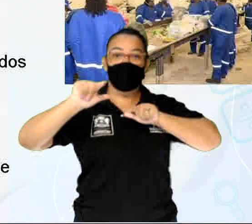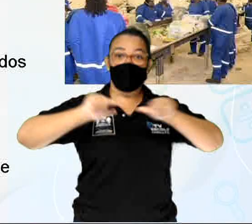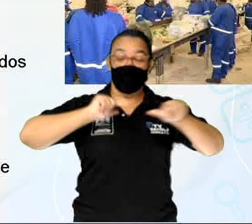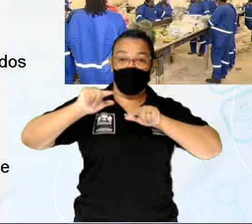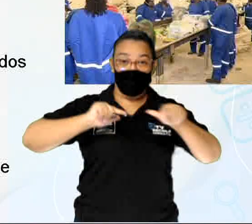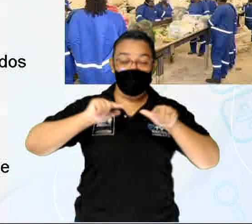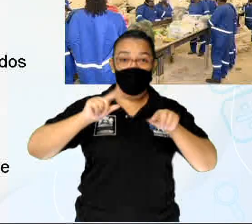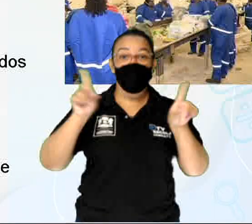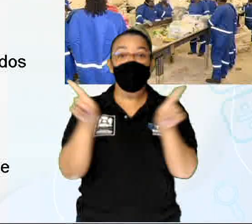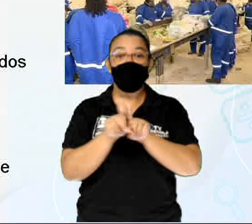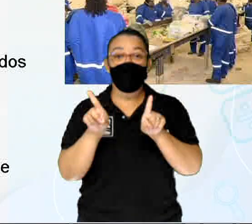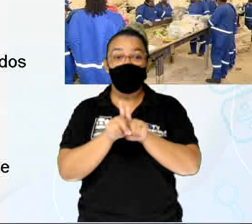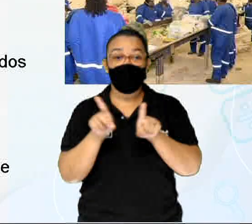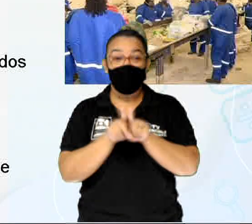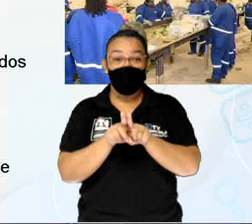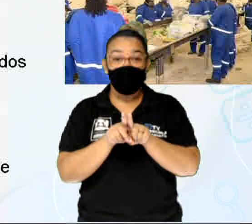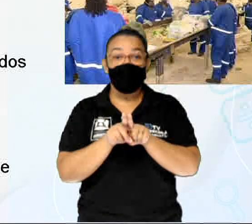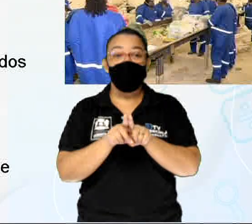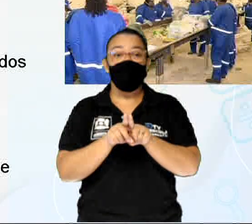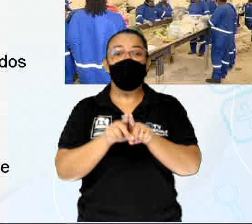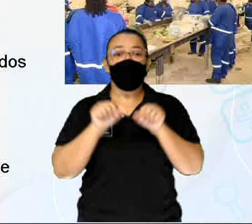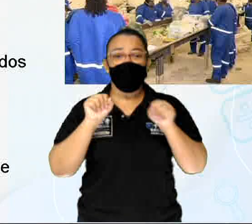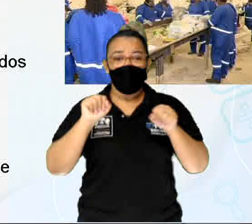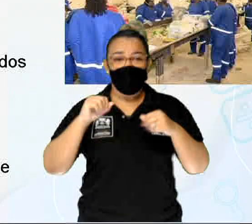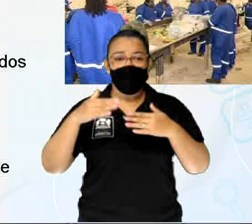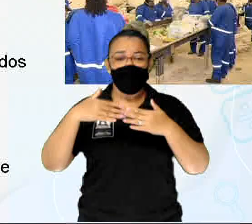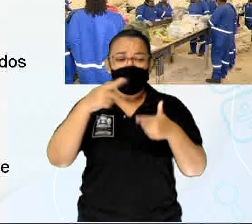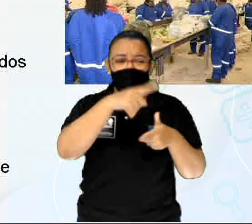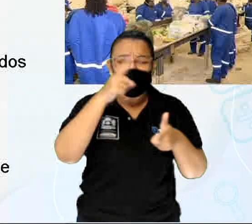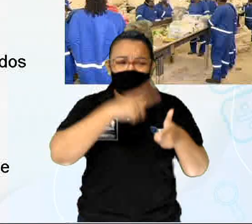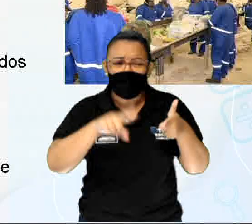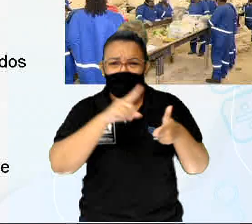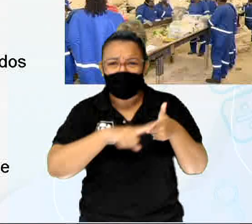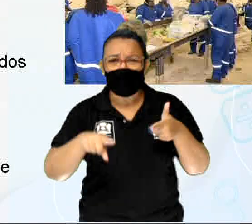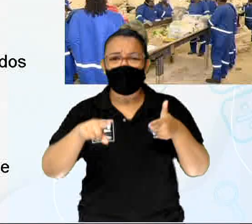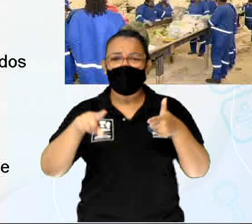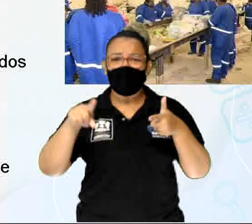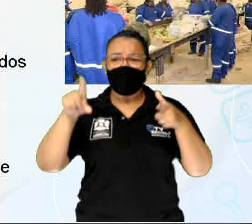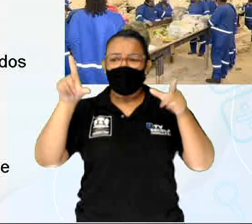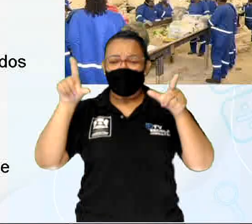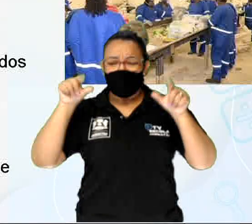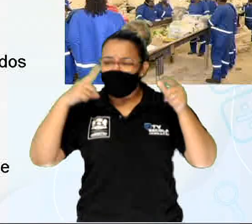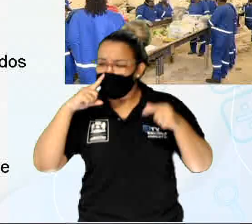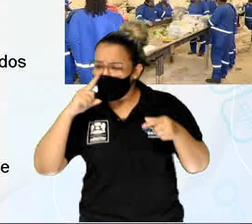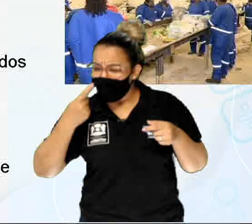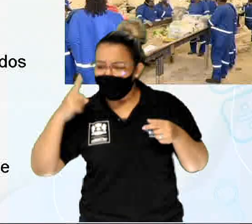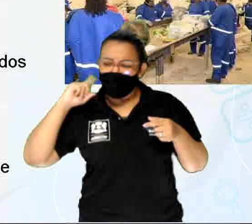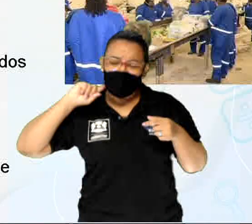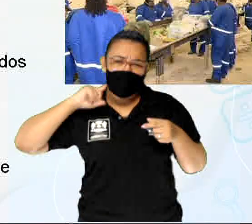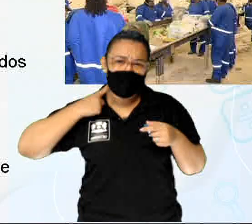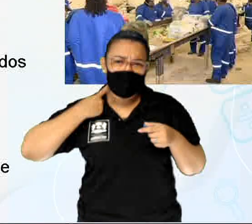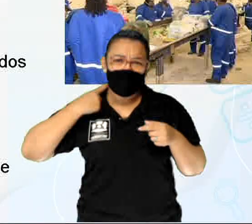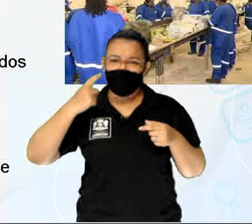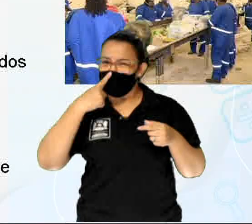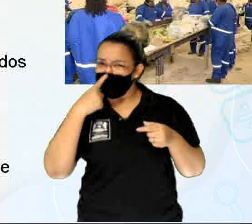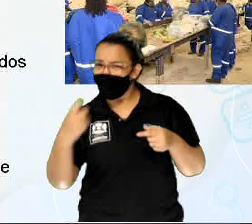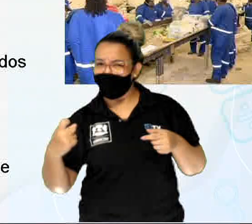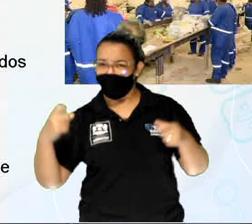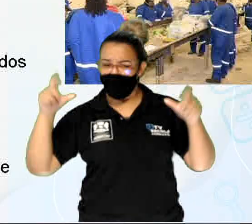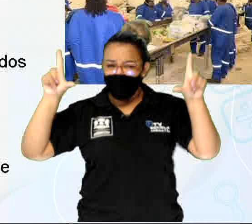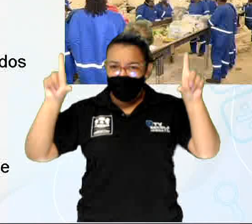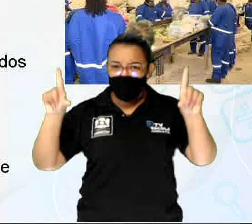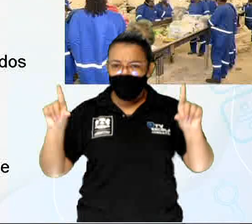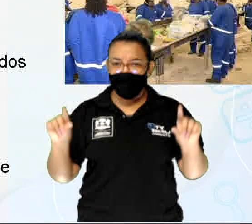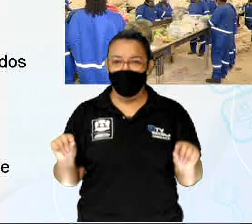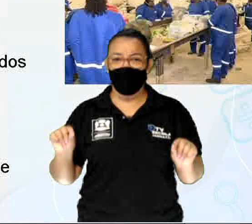disso, houve uma solução para o problema dos resíduos na cidade. A política pública local